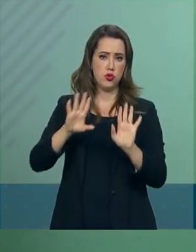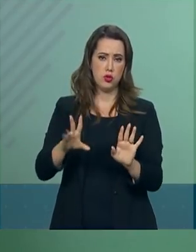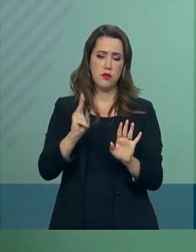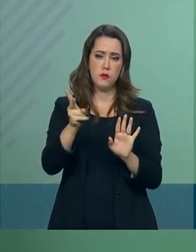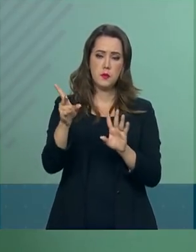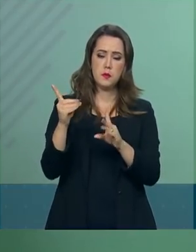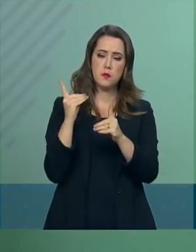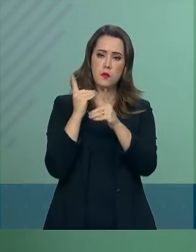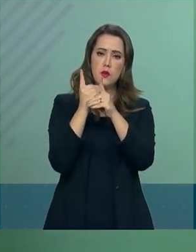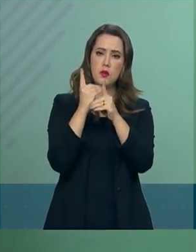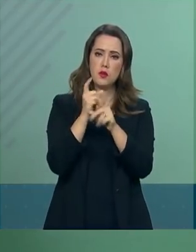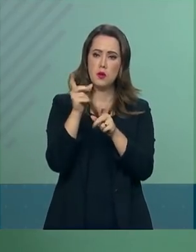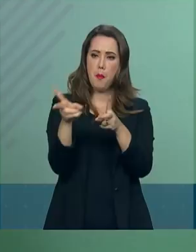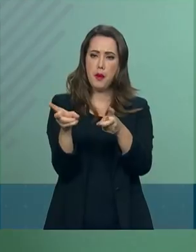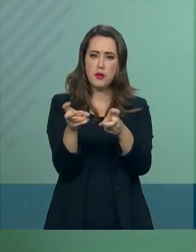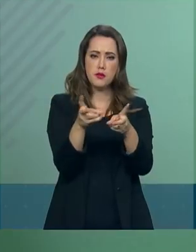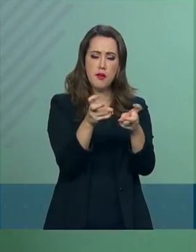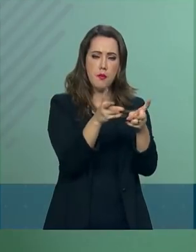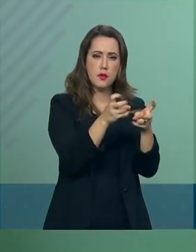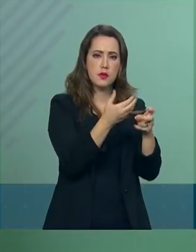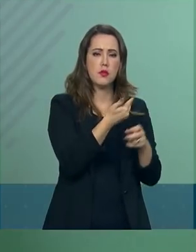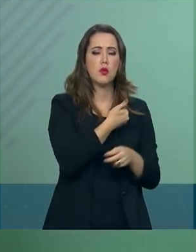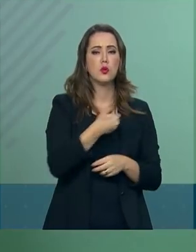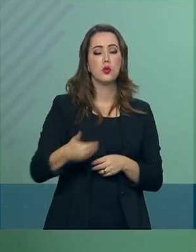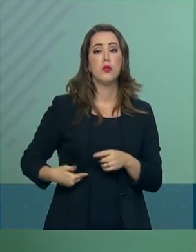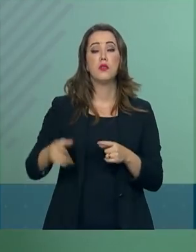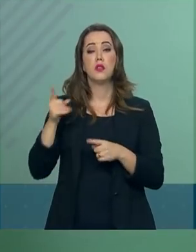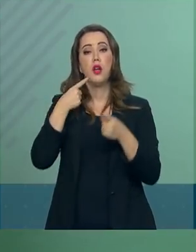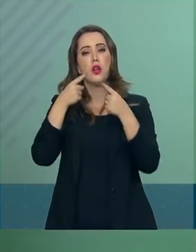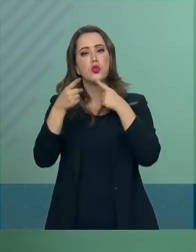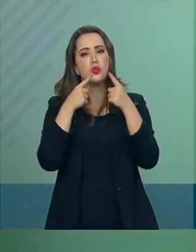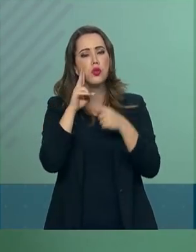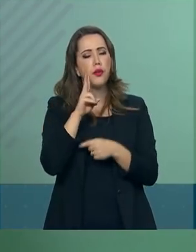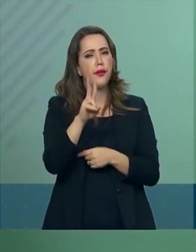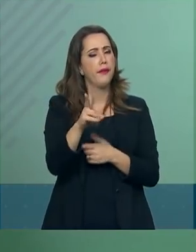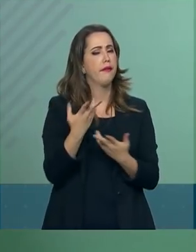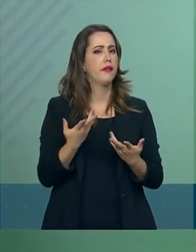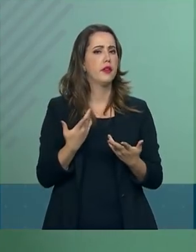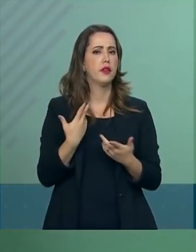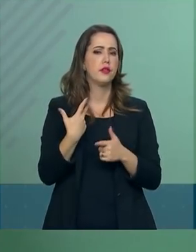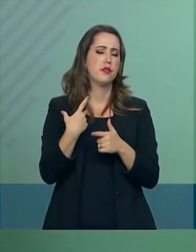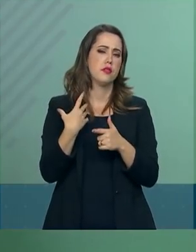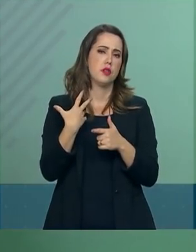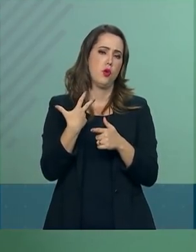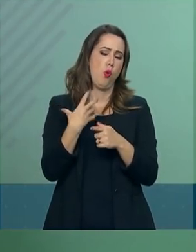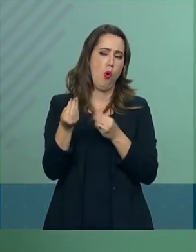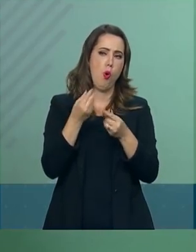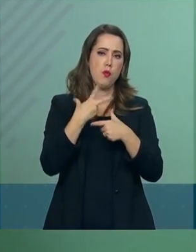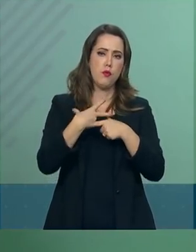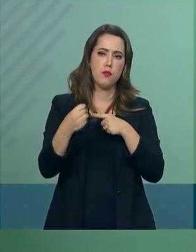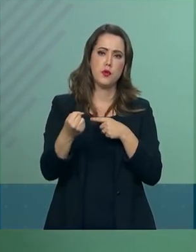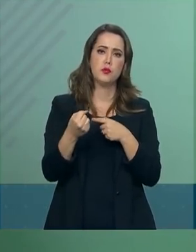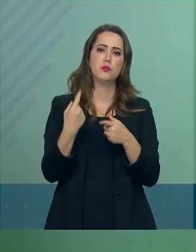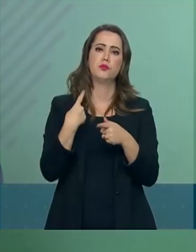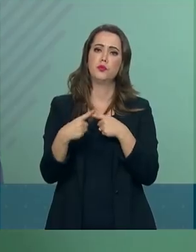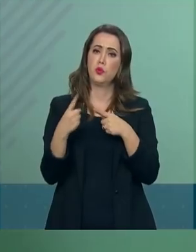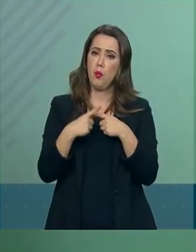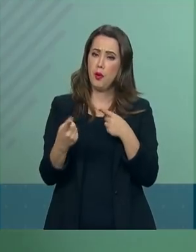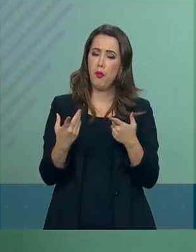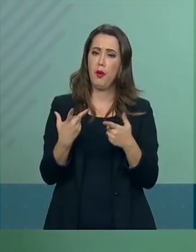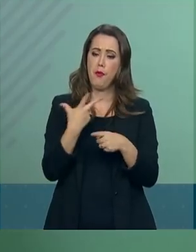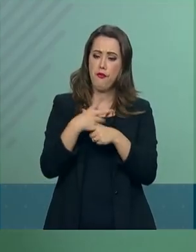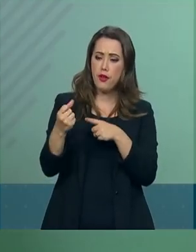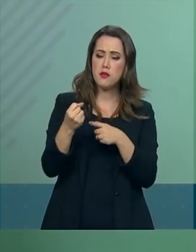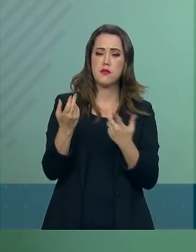encontro da percepção do governo, que é dialogando que se vence determinados obstáculos. Então, é dialogando que se